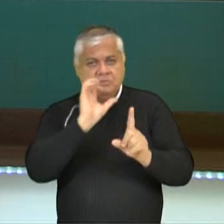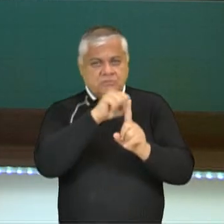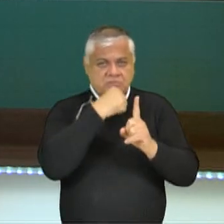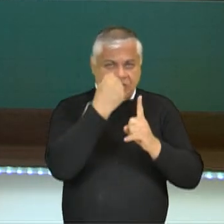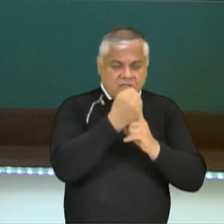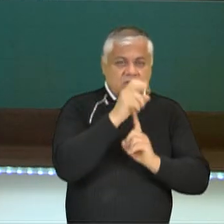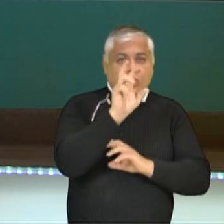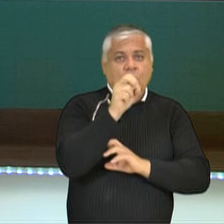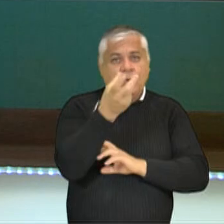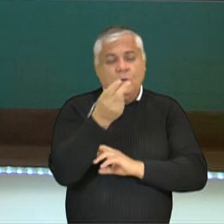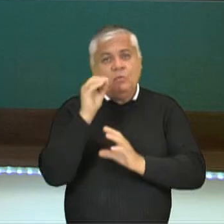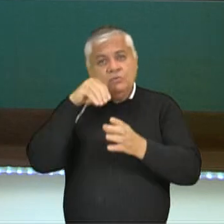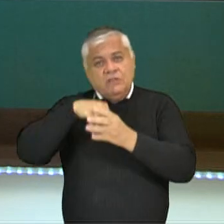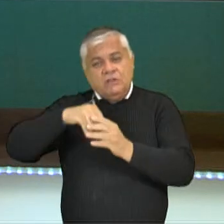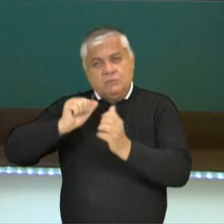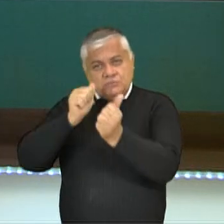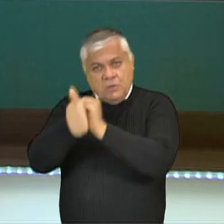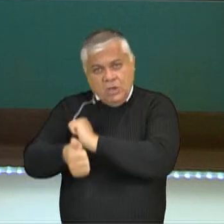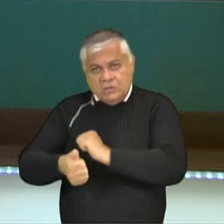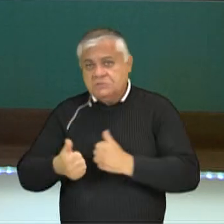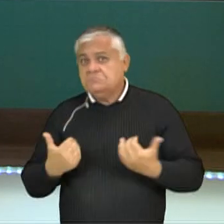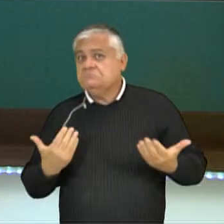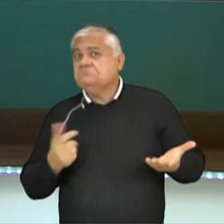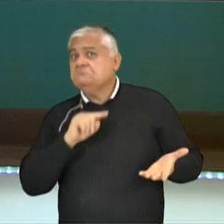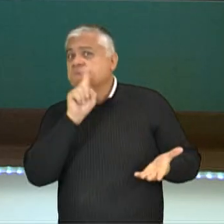ou dentro do mundo esportivo?